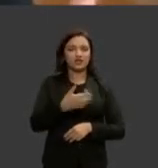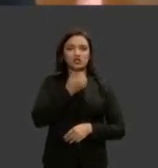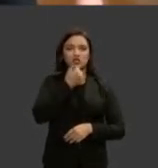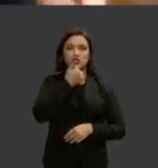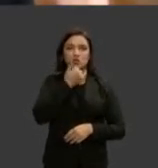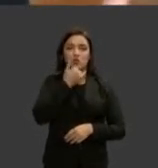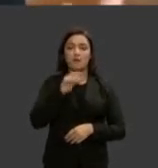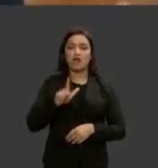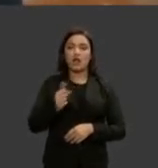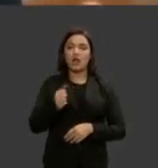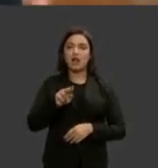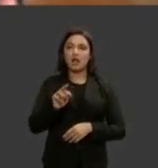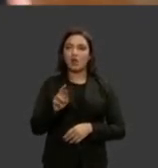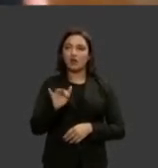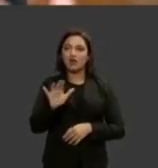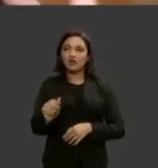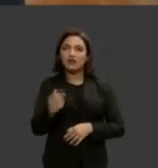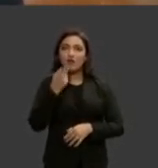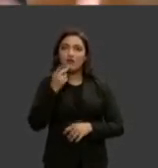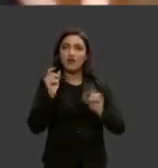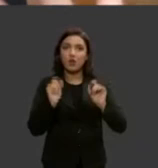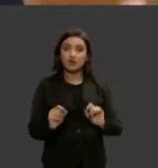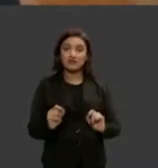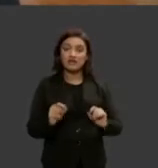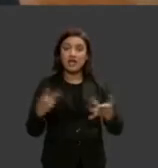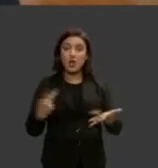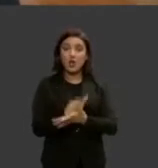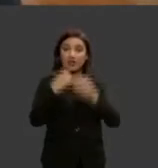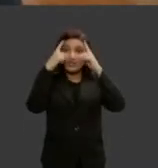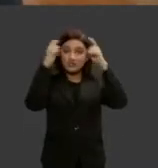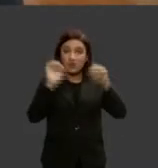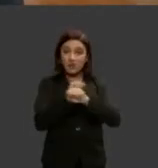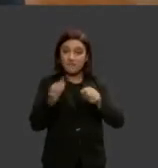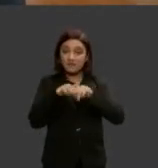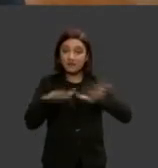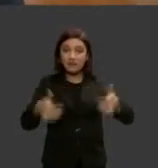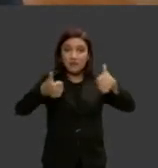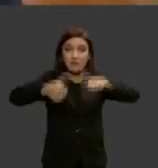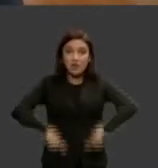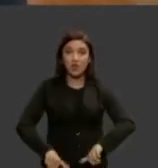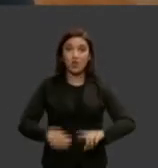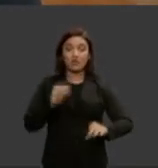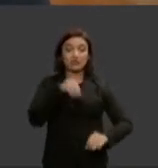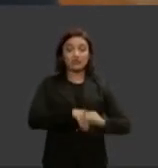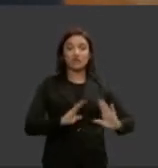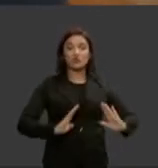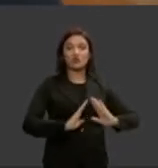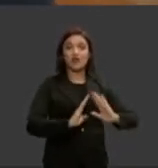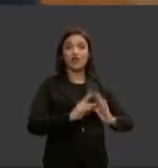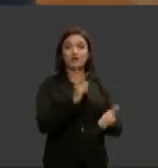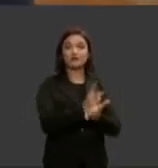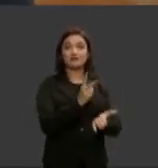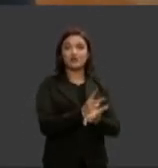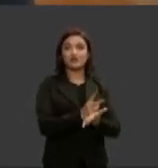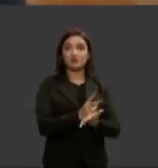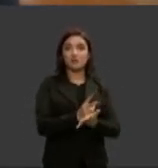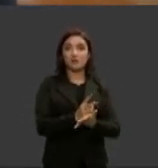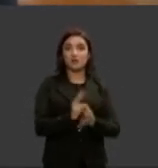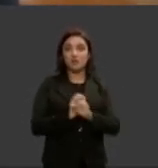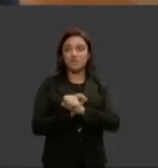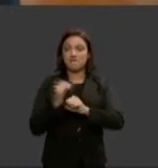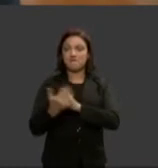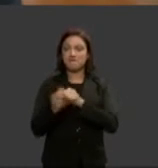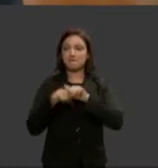lares que deveria ser um lugar acolhedor mesmo antes da pandemia nós já tínhamos basicamente 60% das